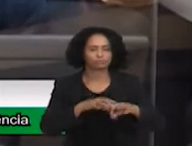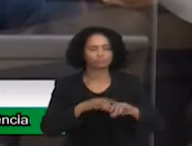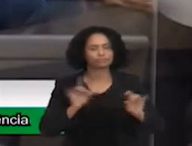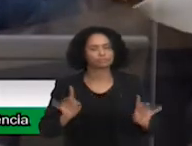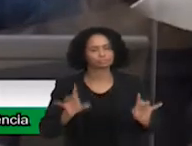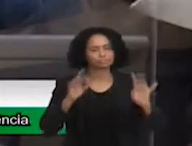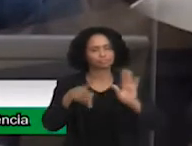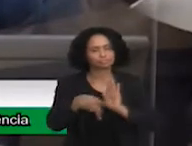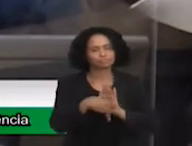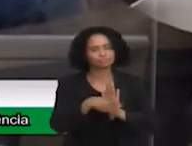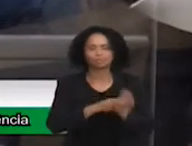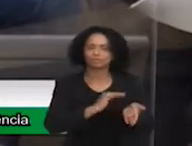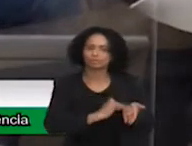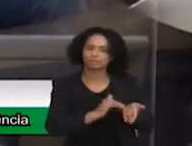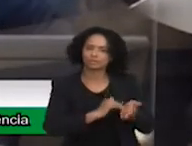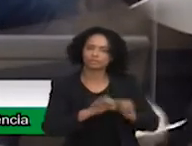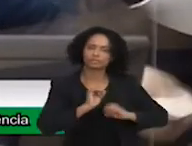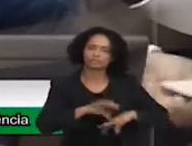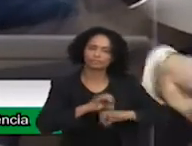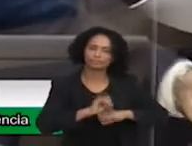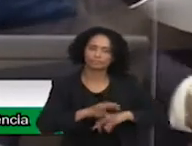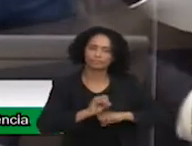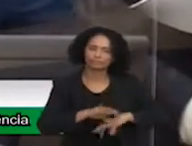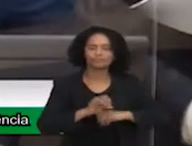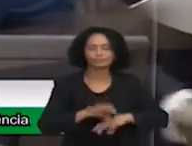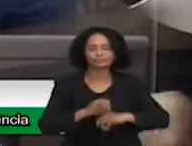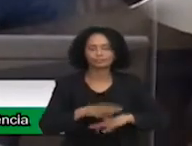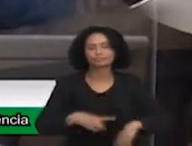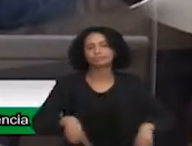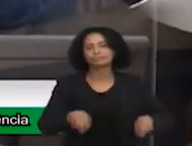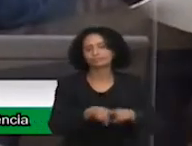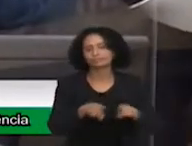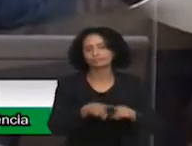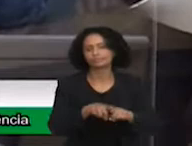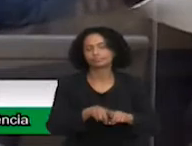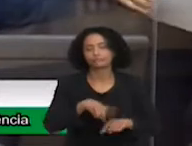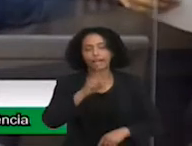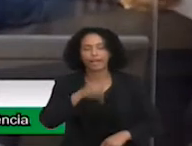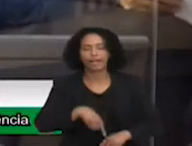da Secretaria de Educação e também palestrante.